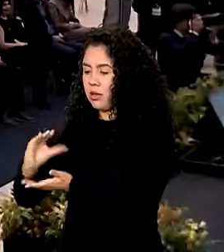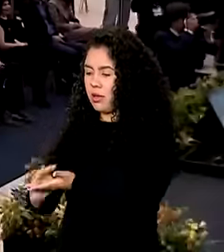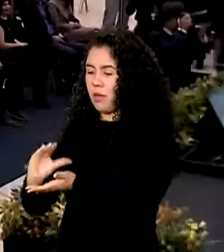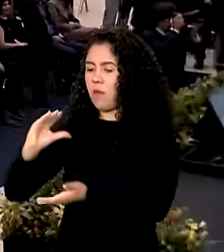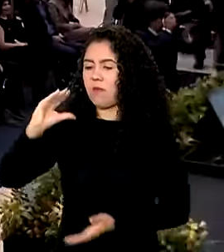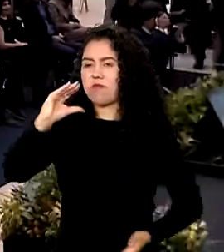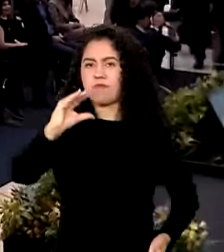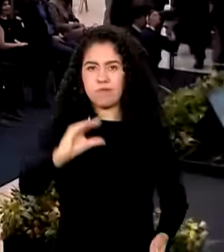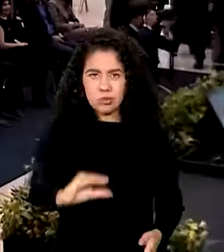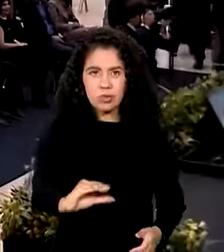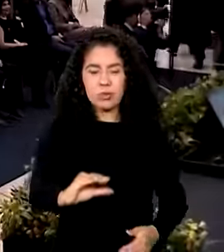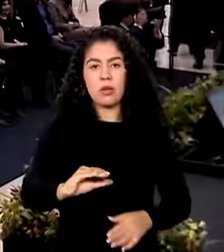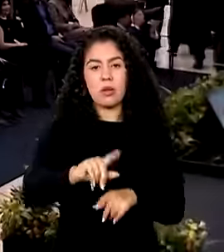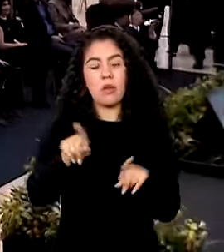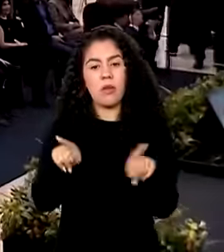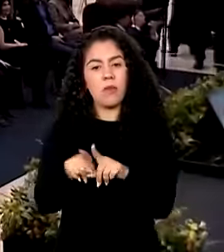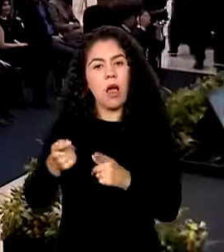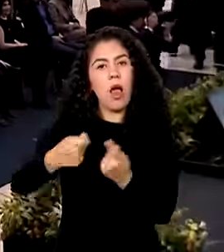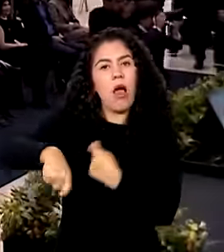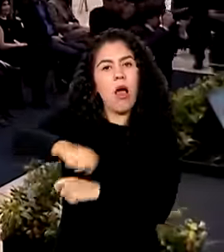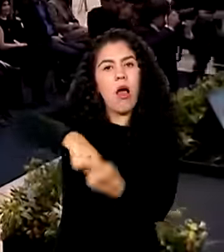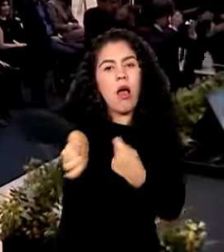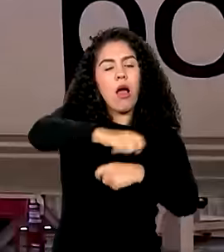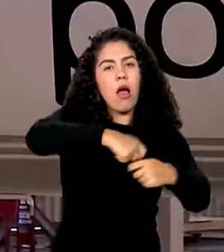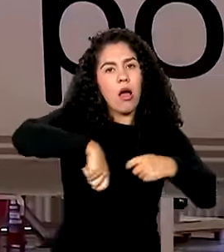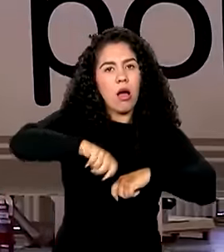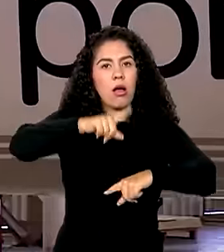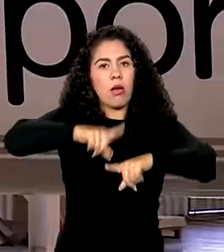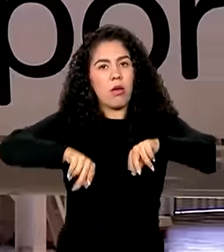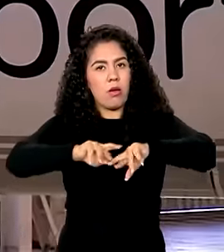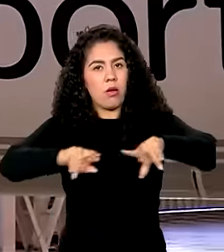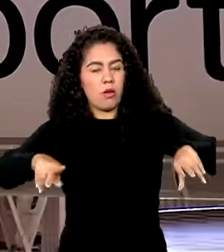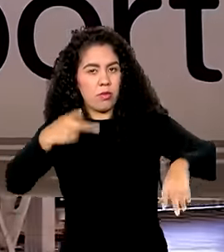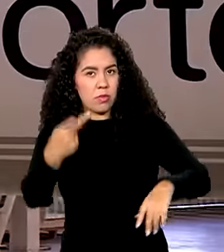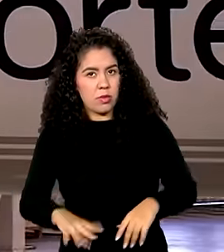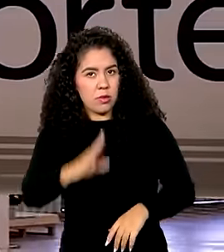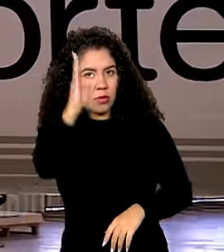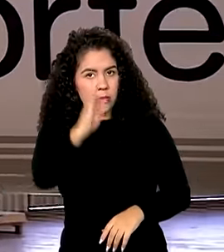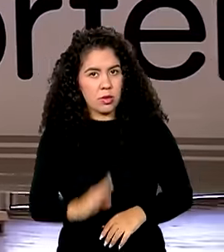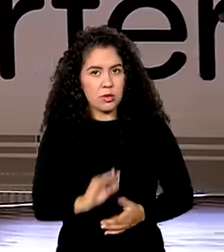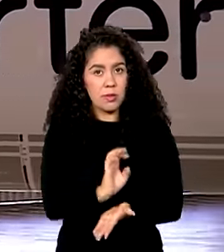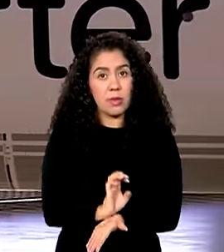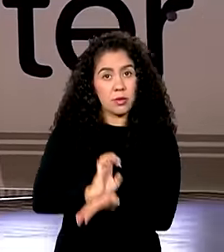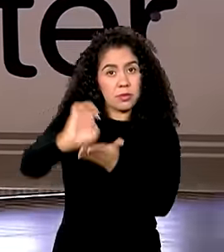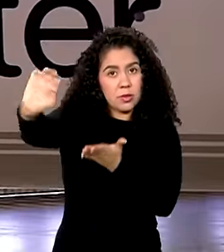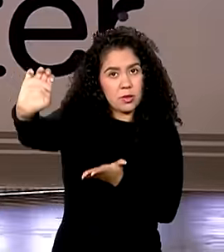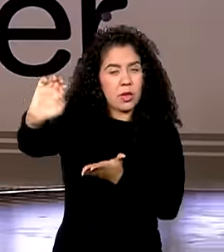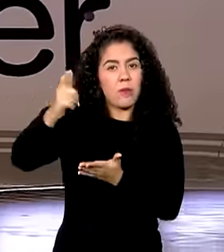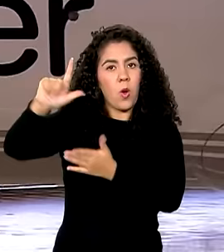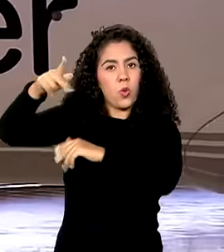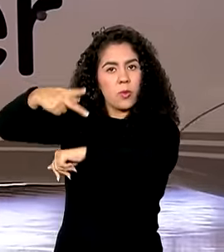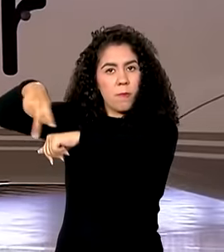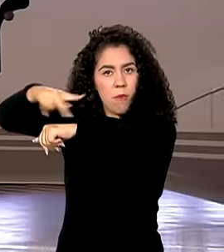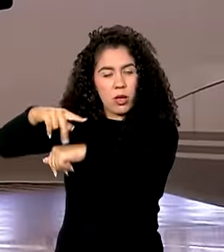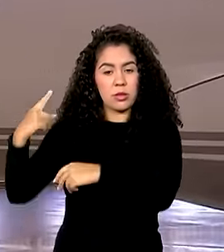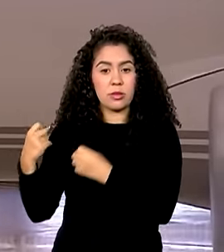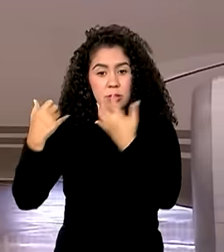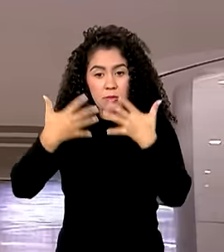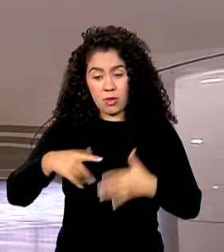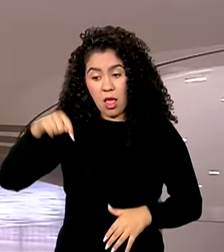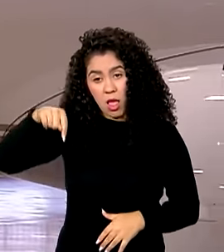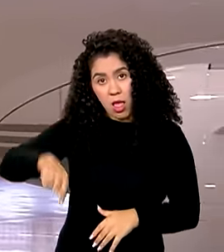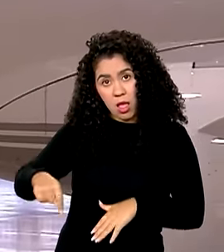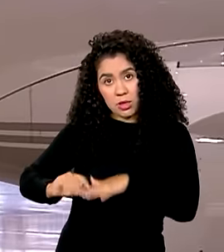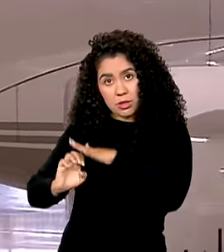para comercialização de bens nacionais destinados à exportação. A Embraer não existiria